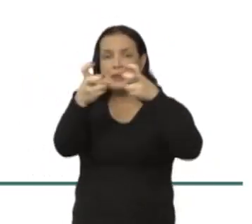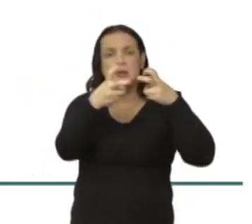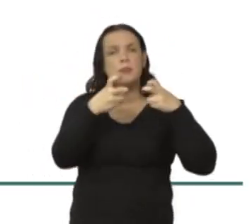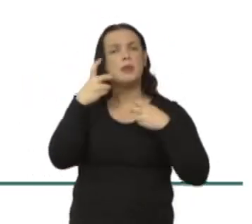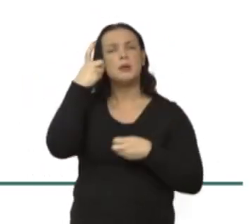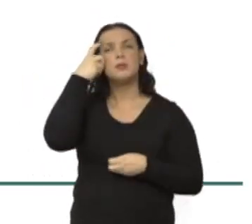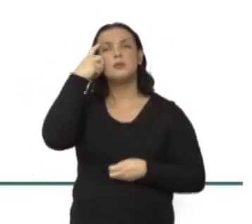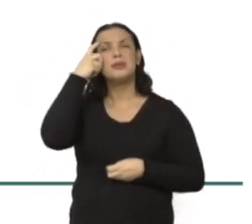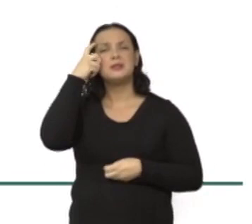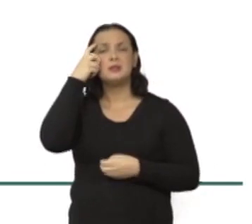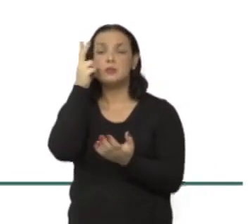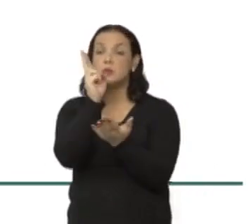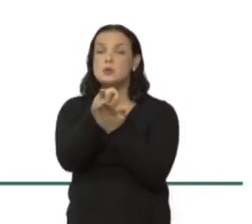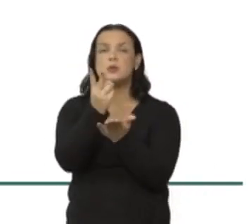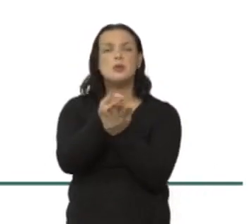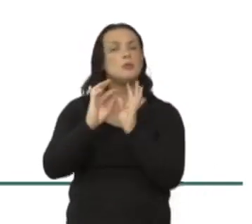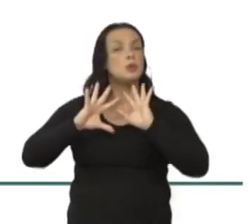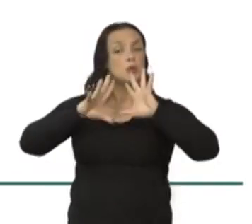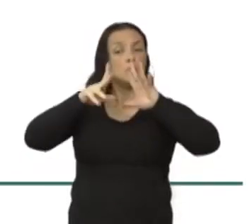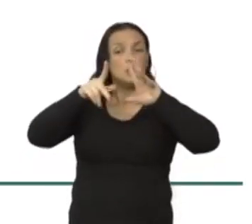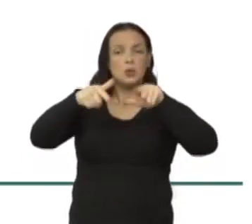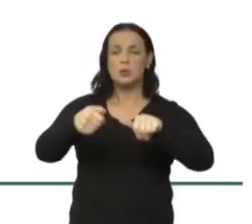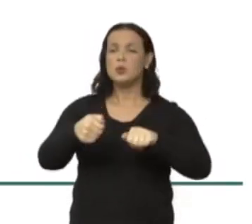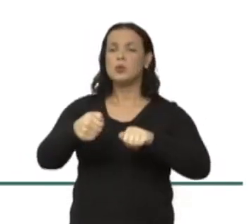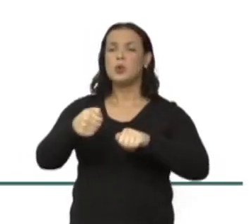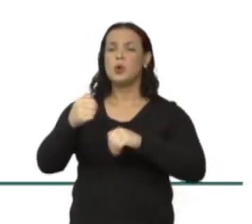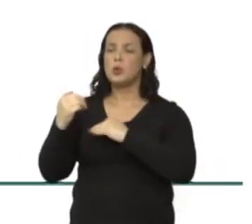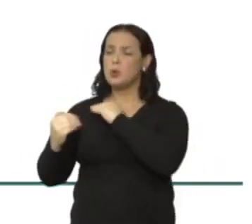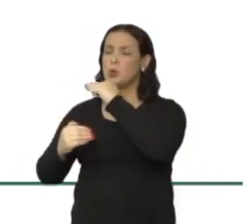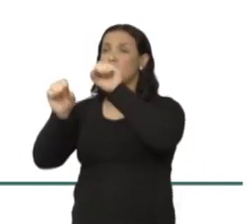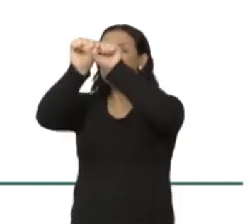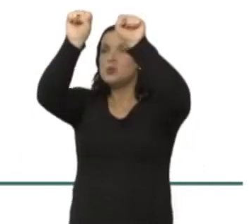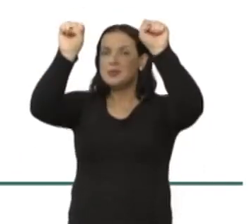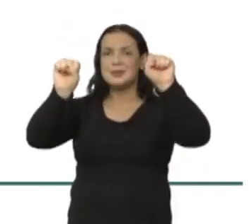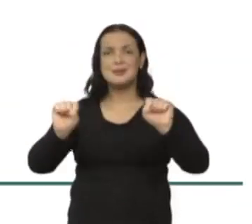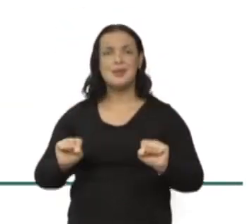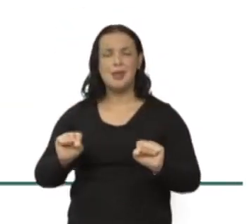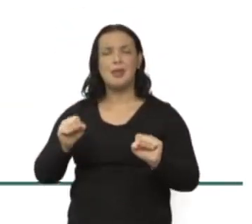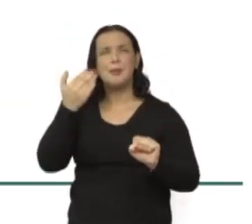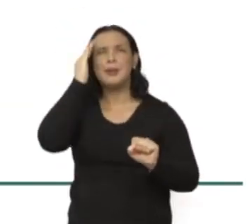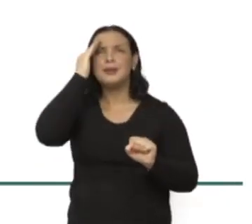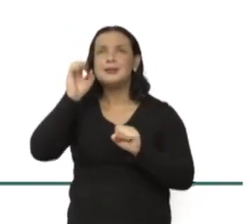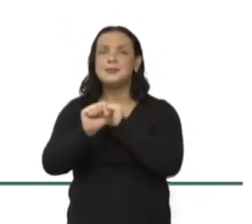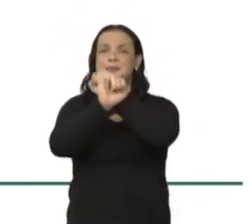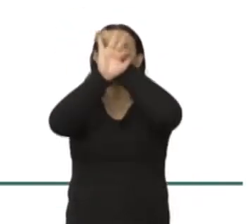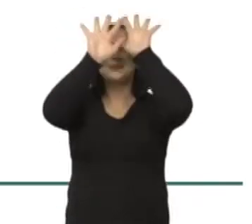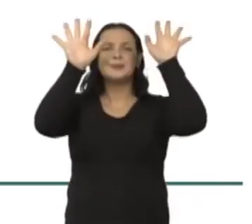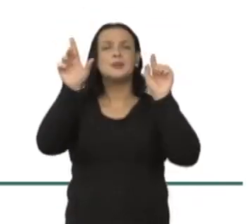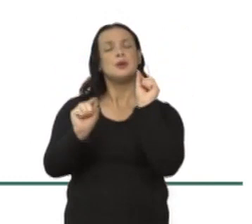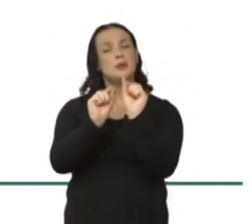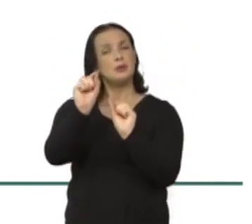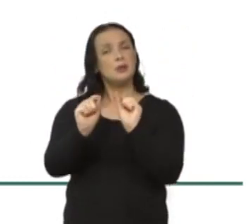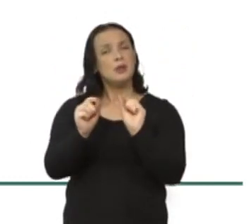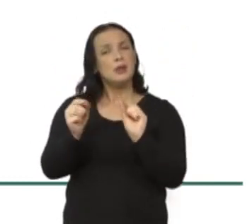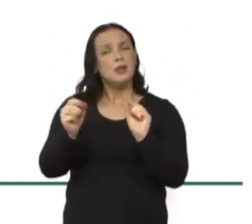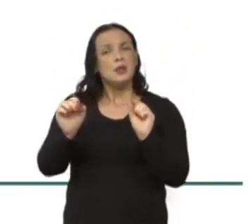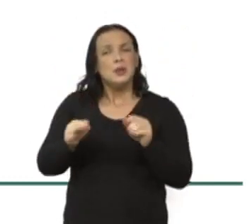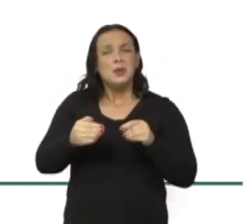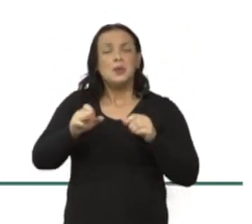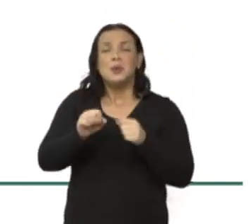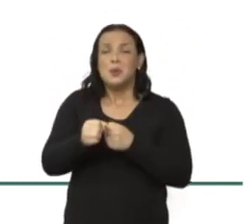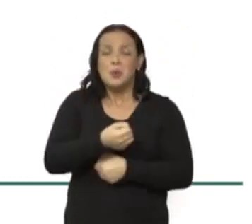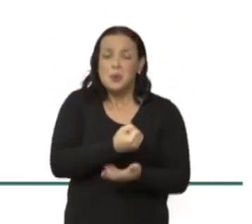toda a cadeia, todo o sistema para a gente poder entender quais são essas